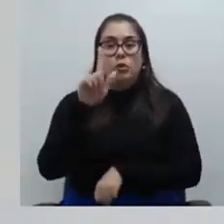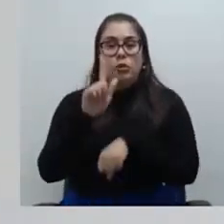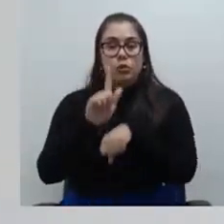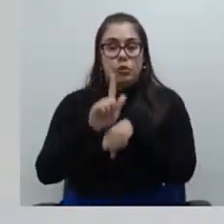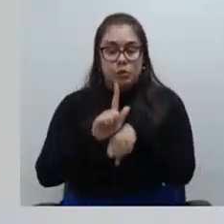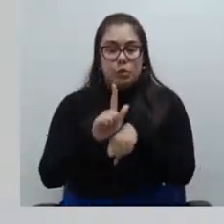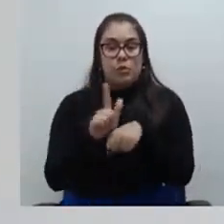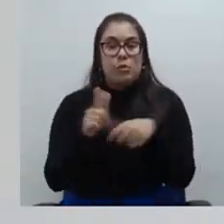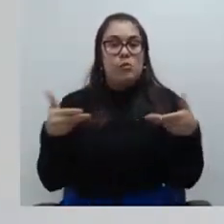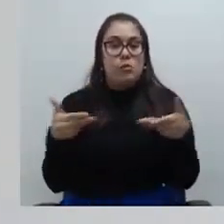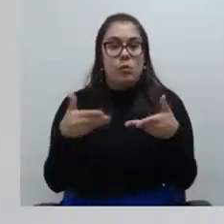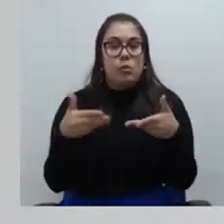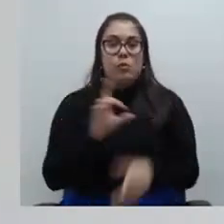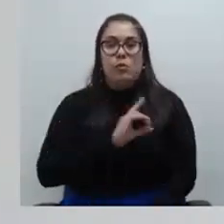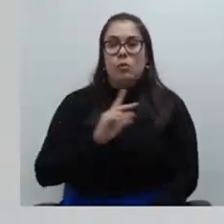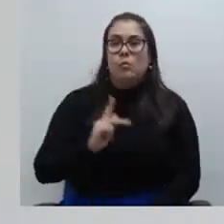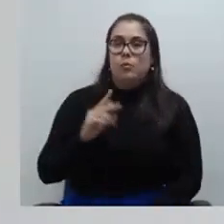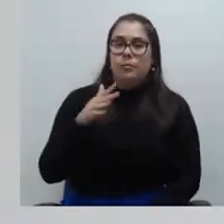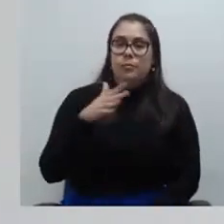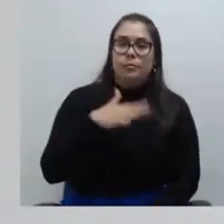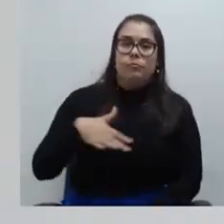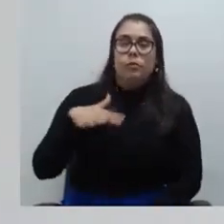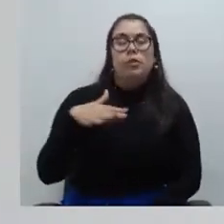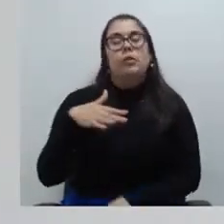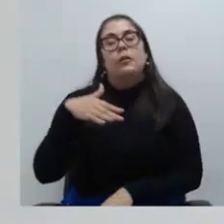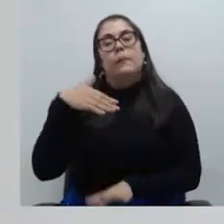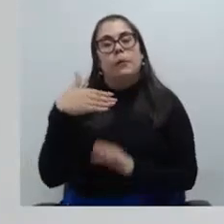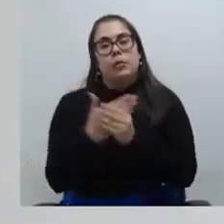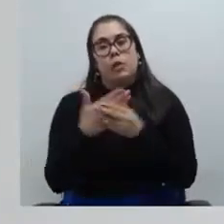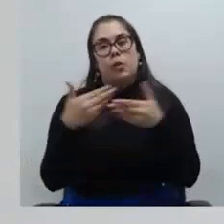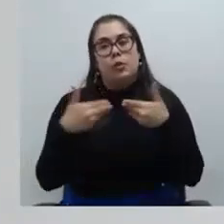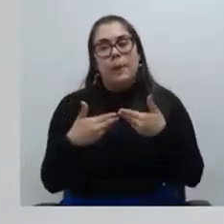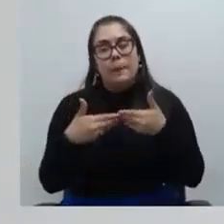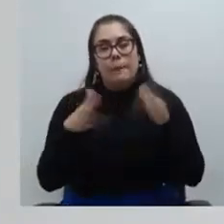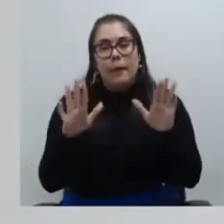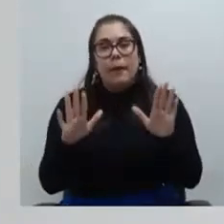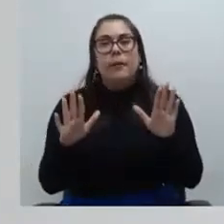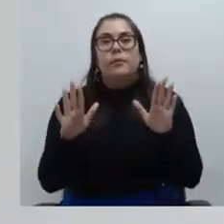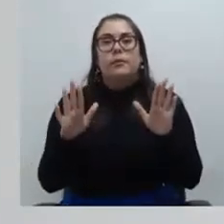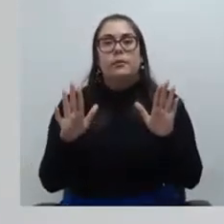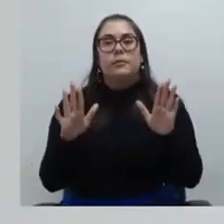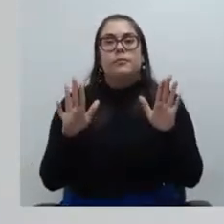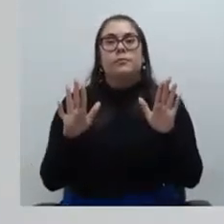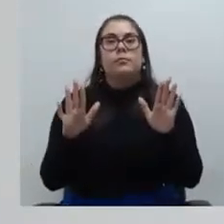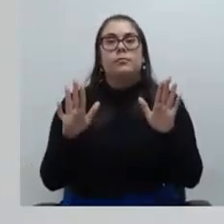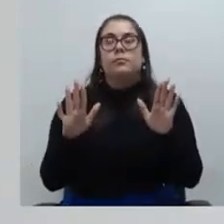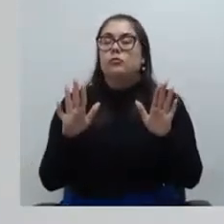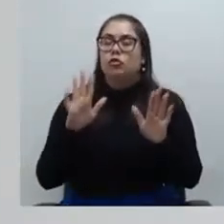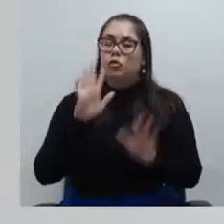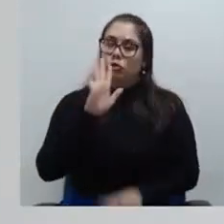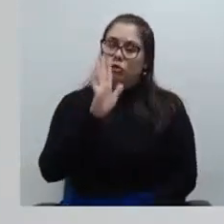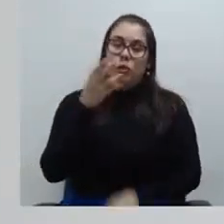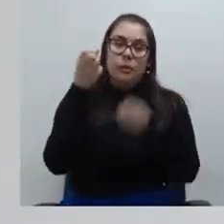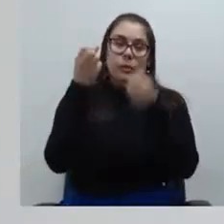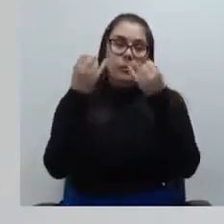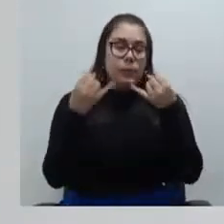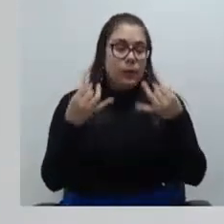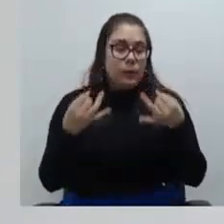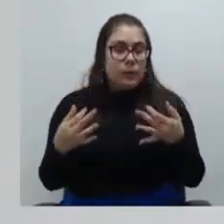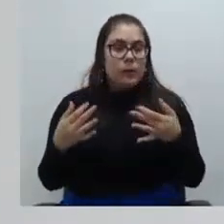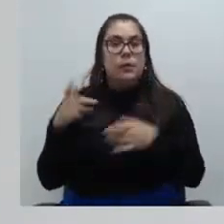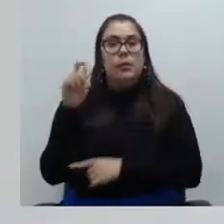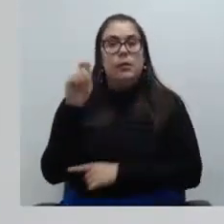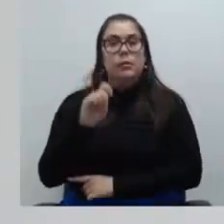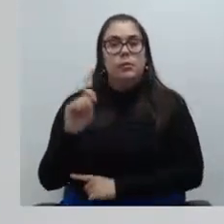defensoria pública geral esse processo já foi aberto está mas como também a gente já havia explicado na reunião que tivemos com a